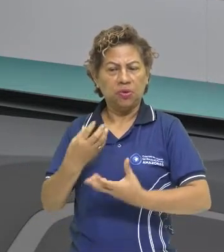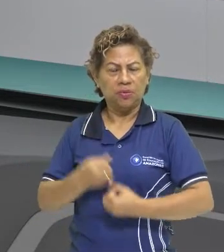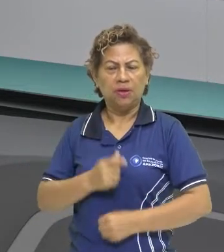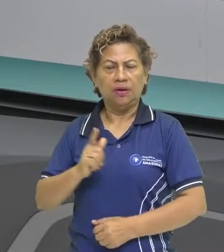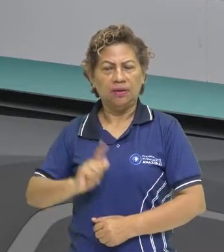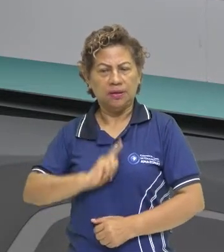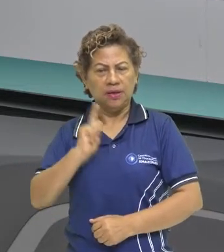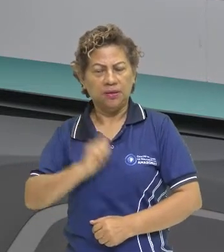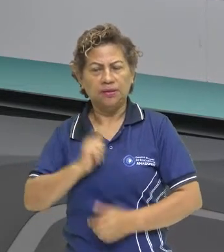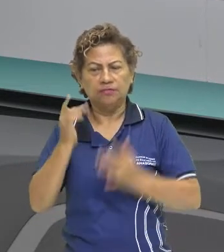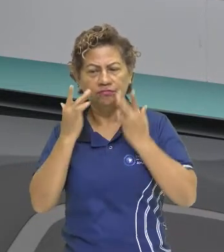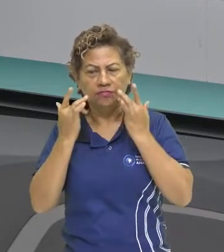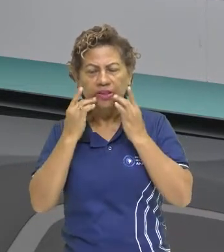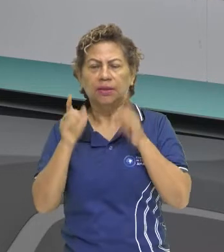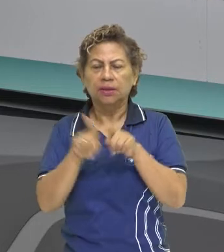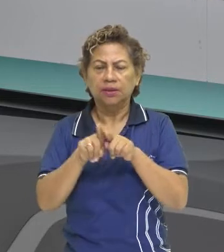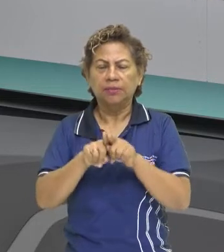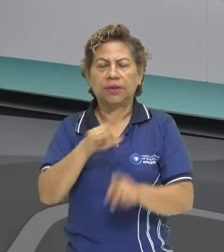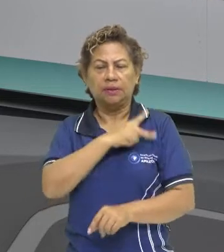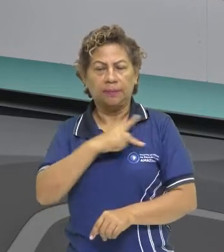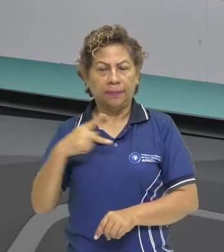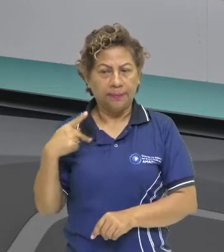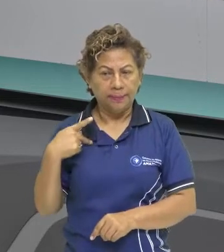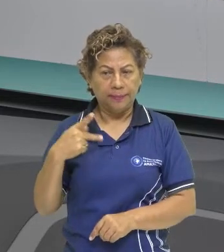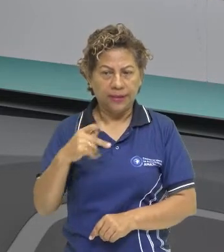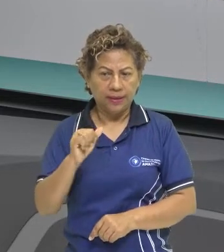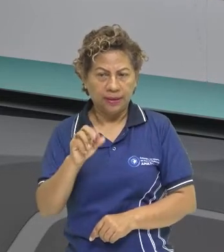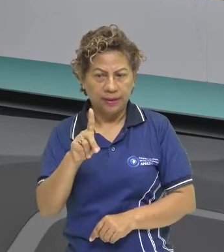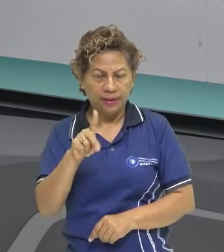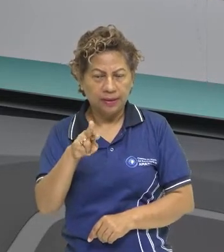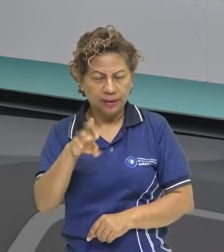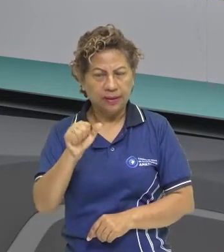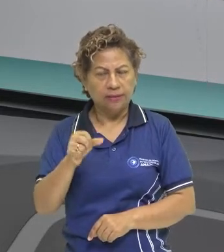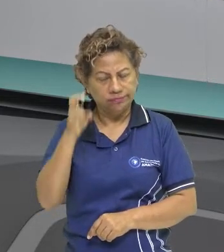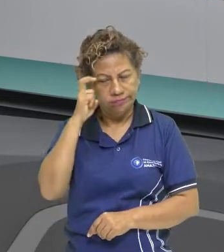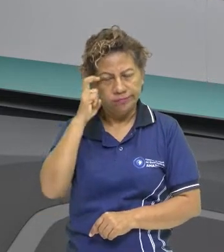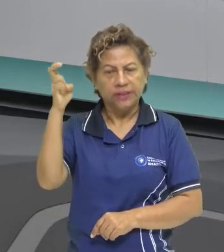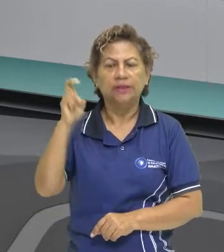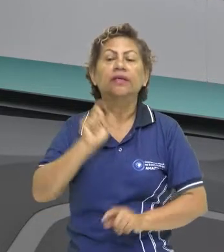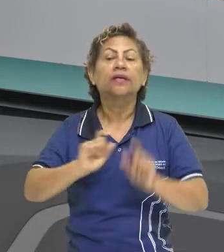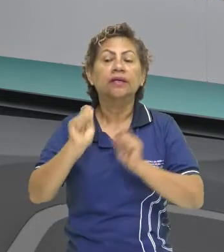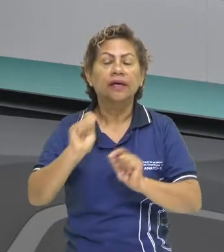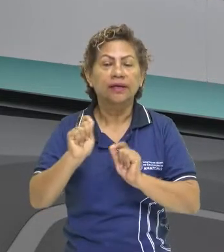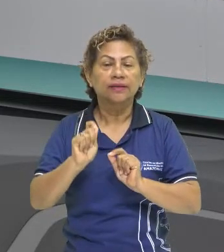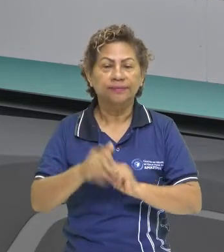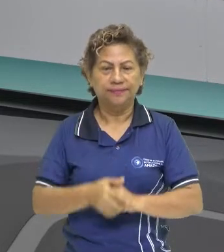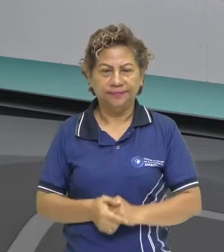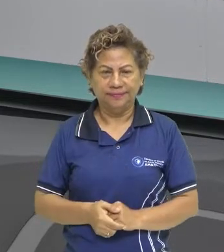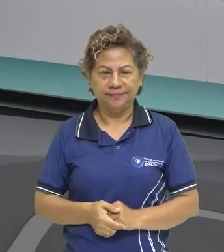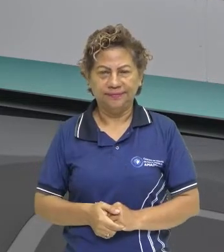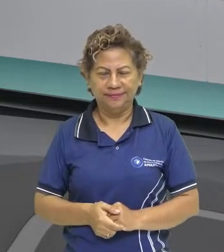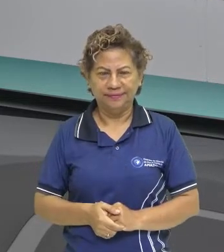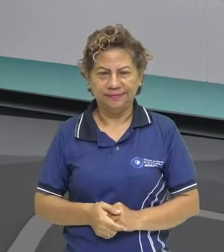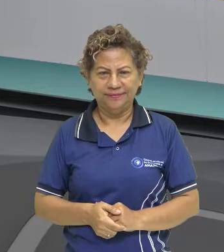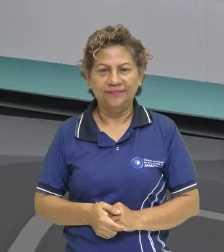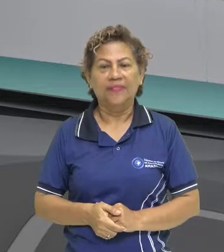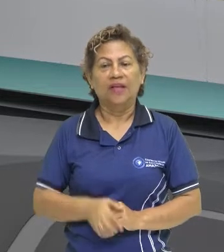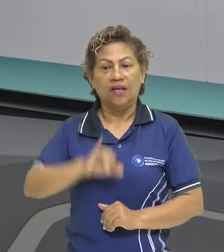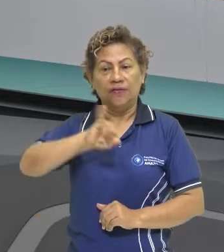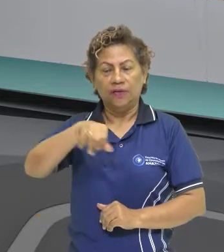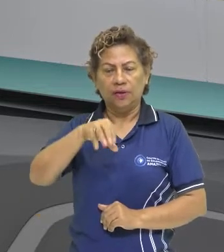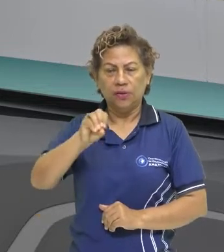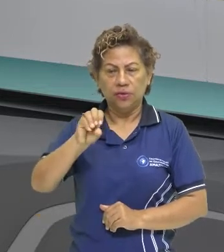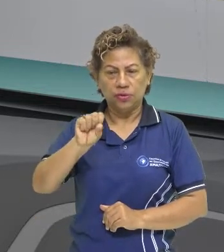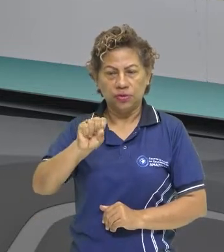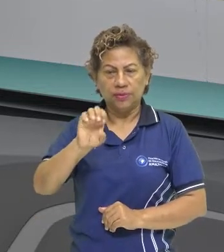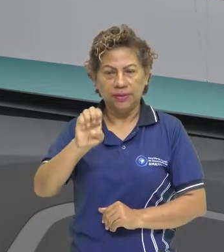teatrólogo e padre, altamente culto, né, quem? O jesuíta espanhol José de